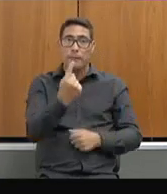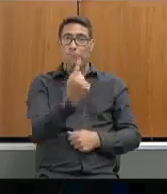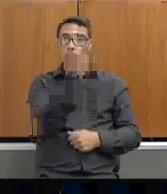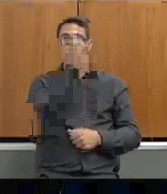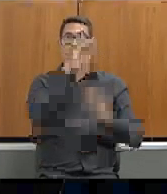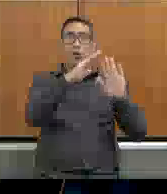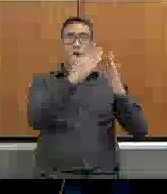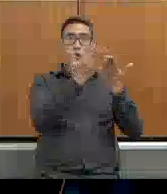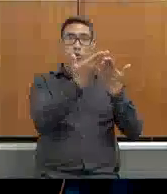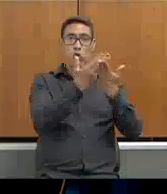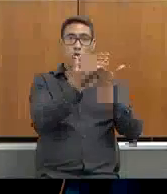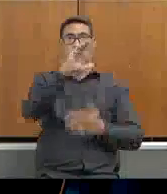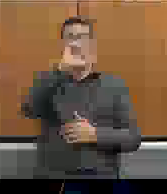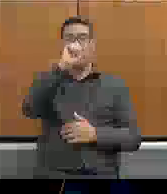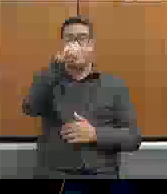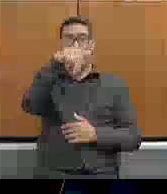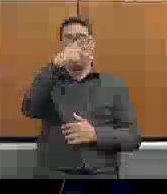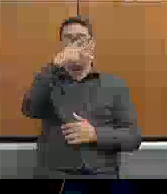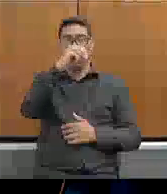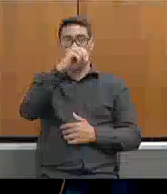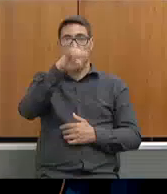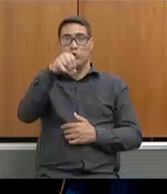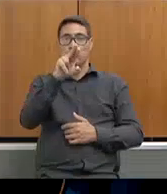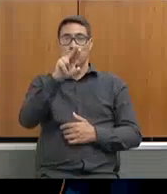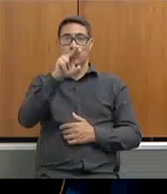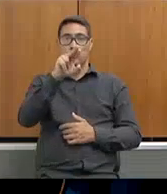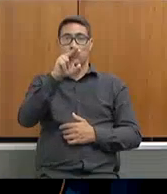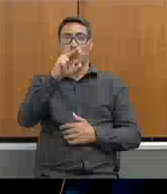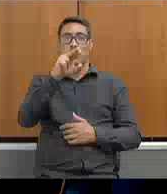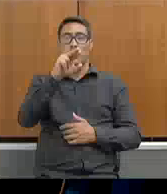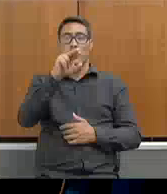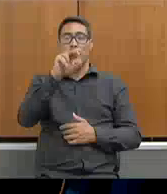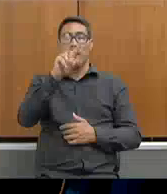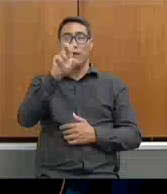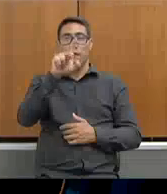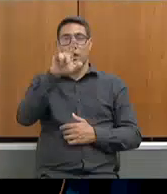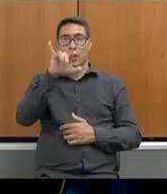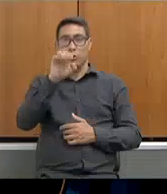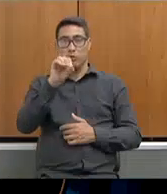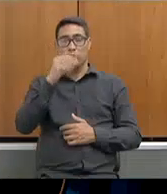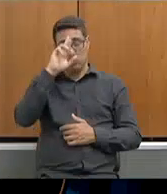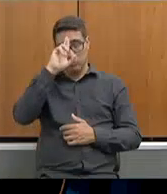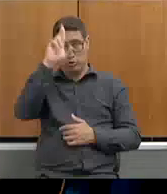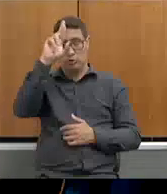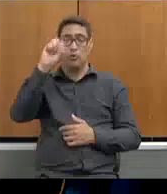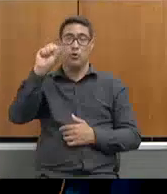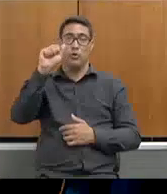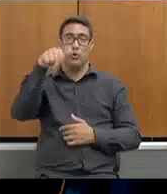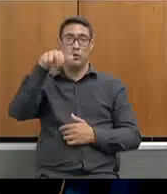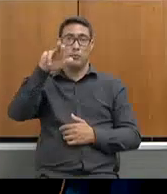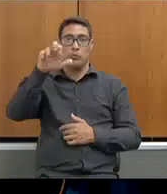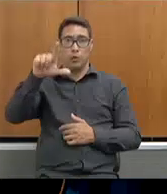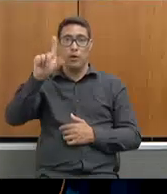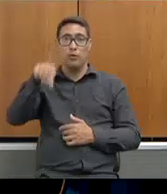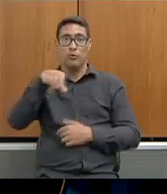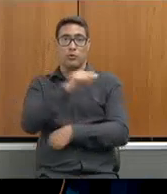do campo, na escola Juvencio Martins, do diretor Samuel, uma escola em que os estudantes produzem